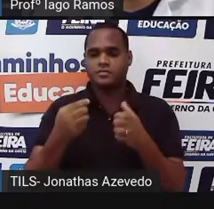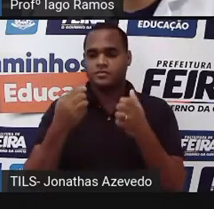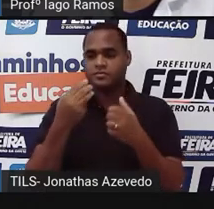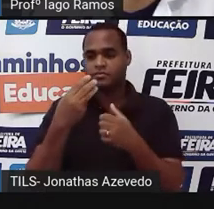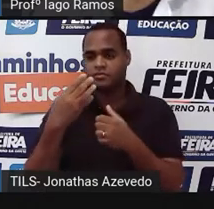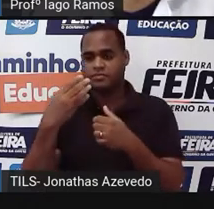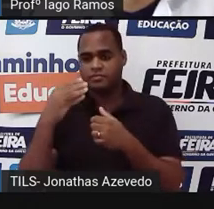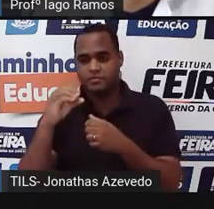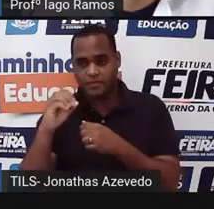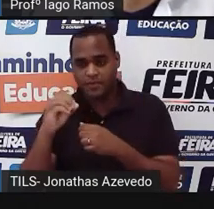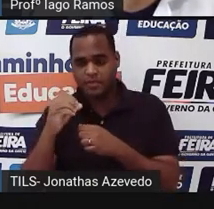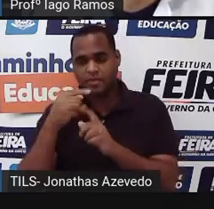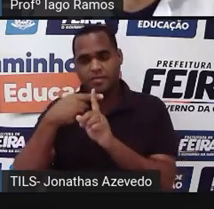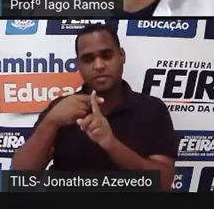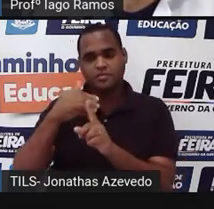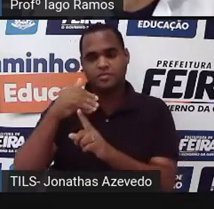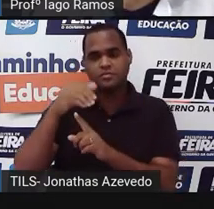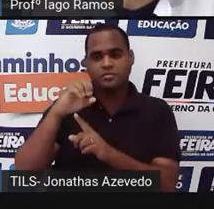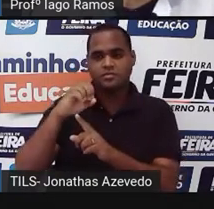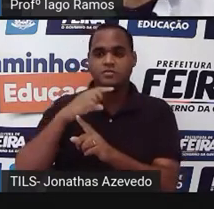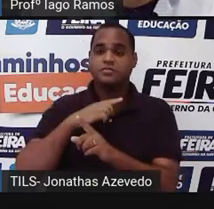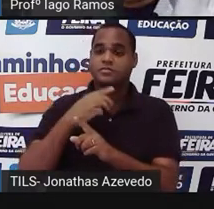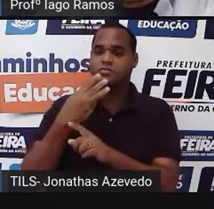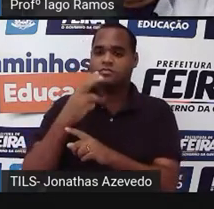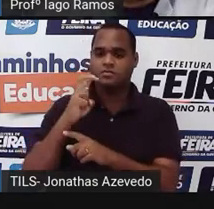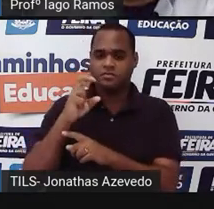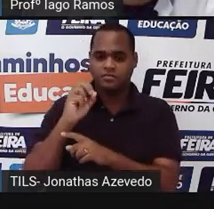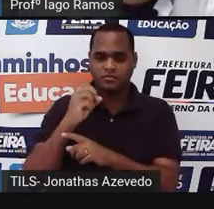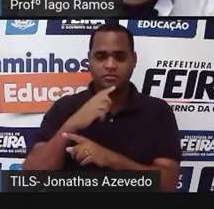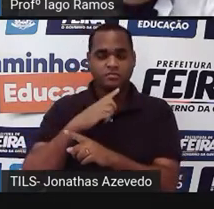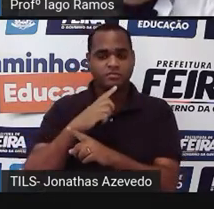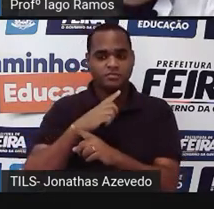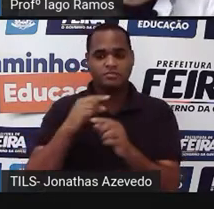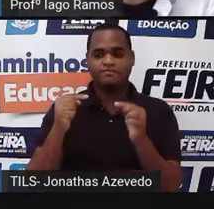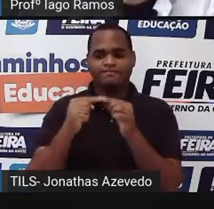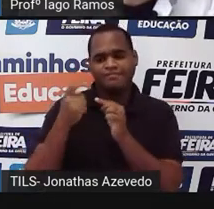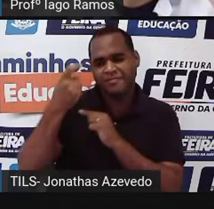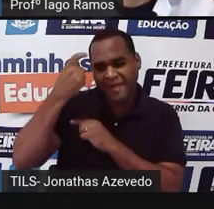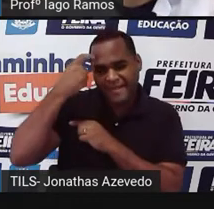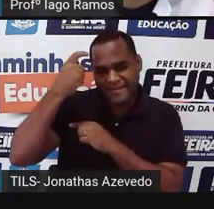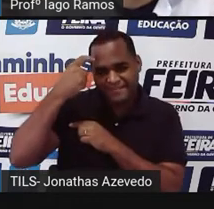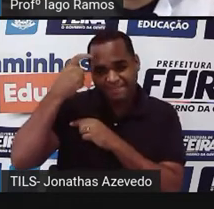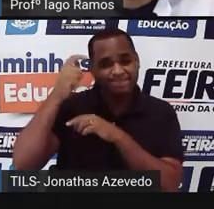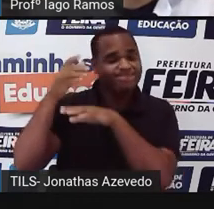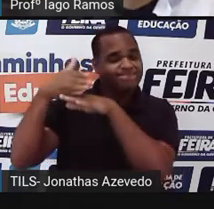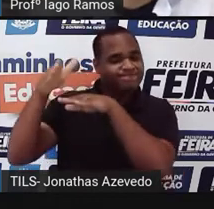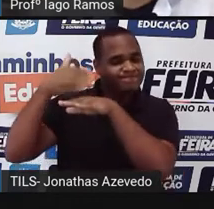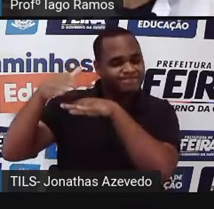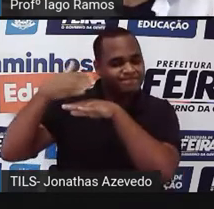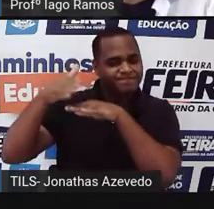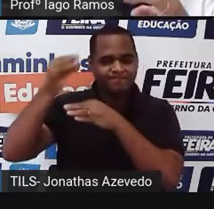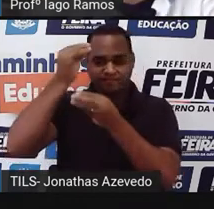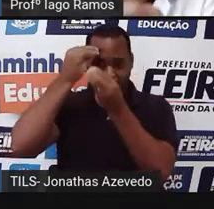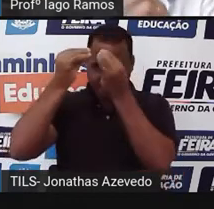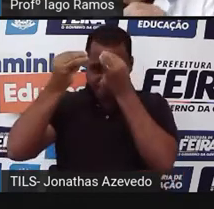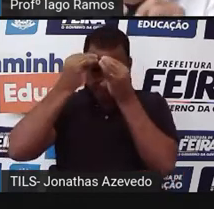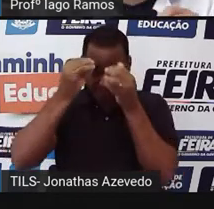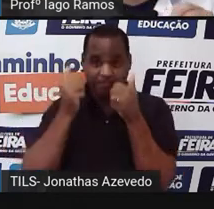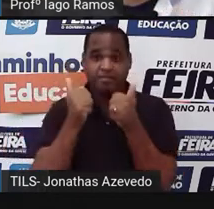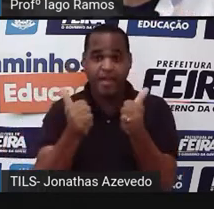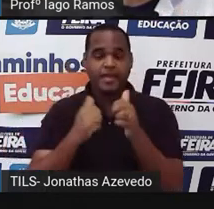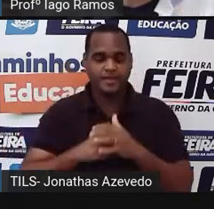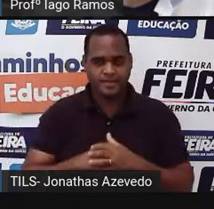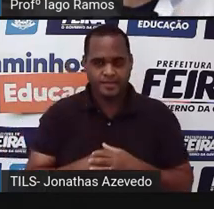10 350. Mas isso é feito mentalmente. Tá? Eu